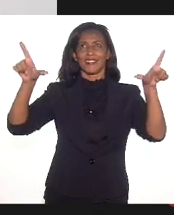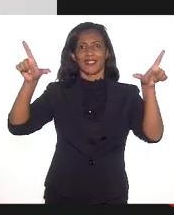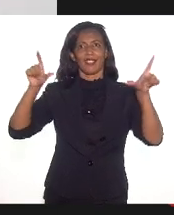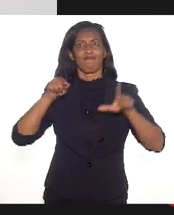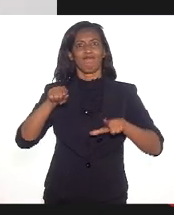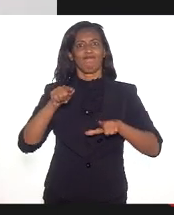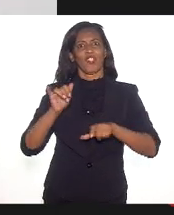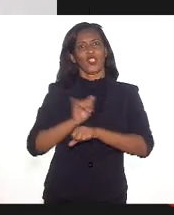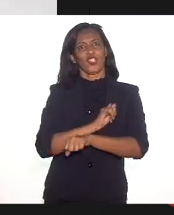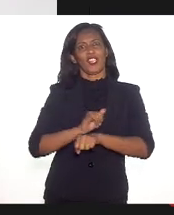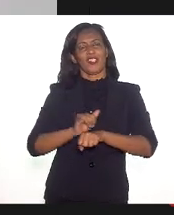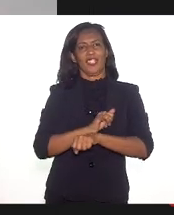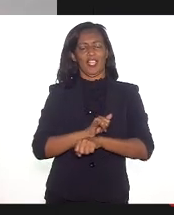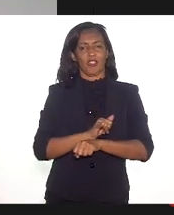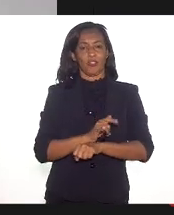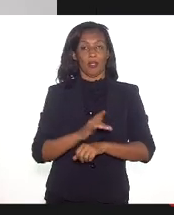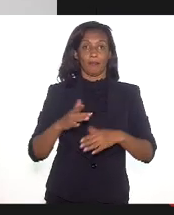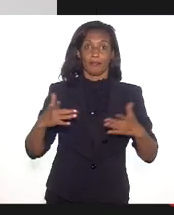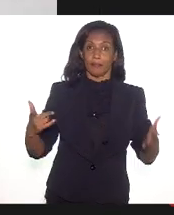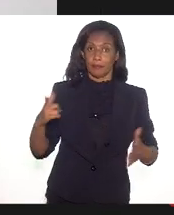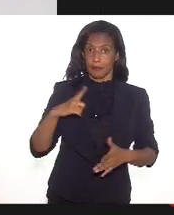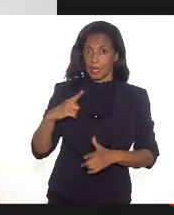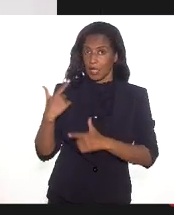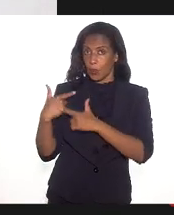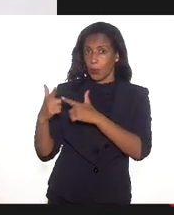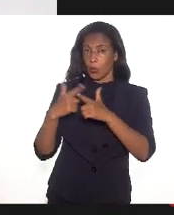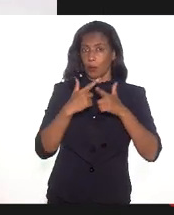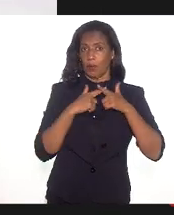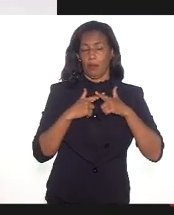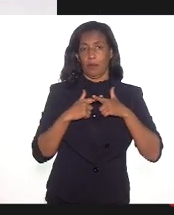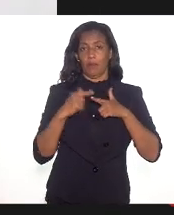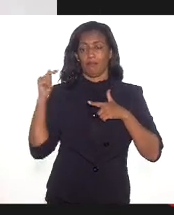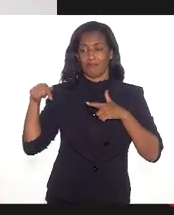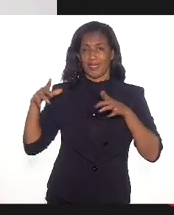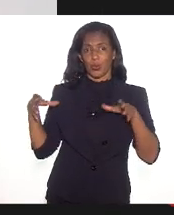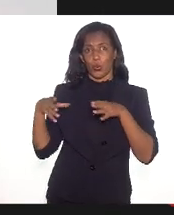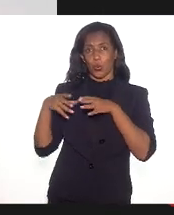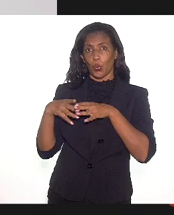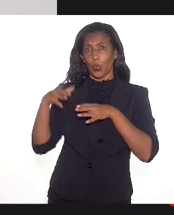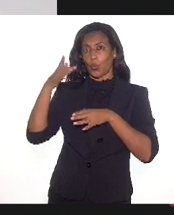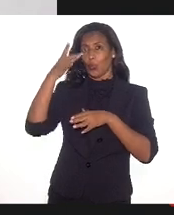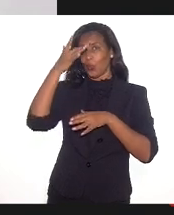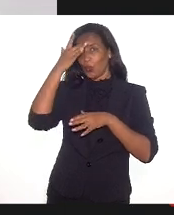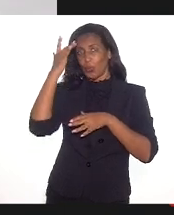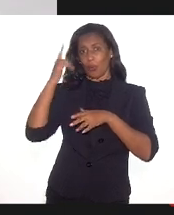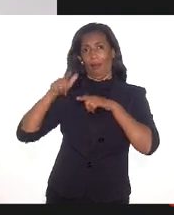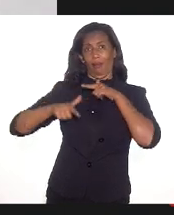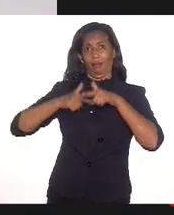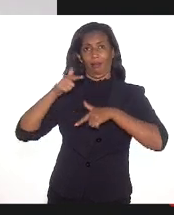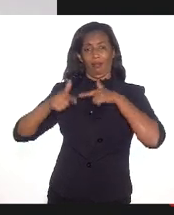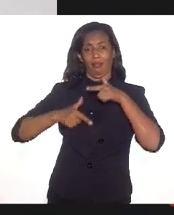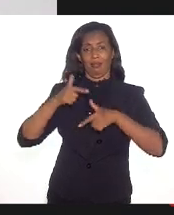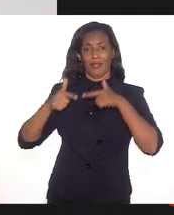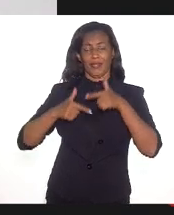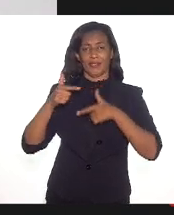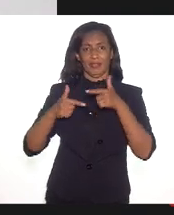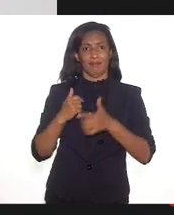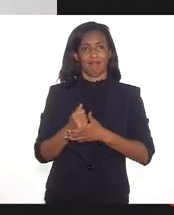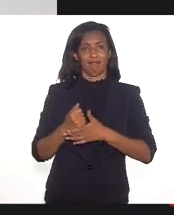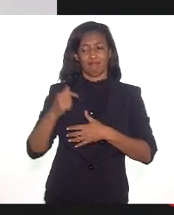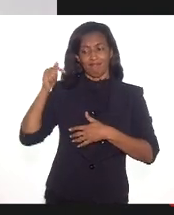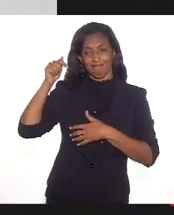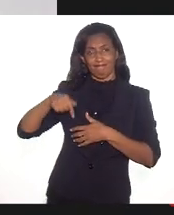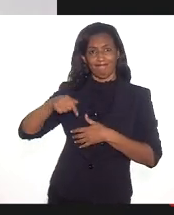aí você tem um problema que esses divulgadores, eles não estão, não foram talhados